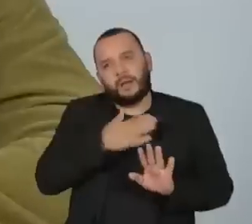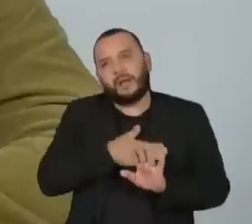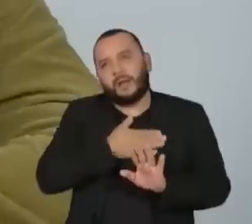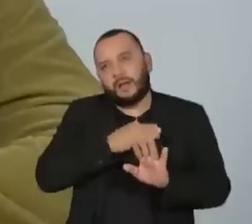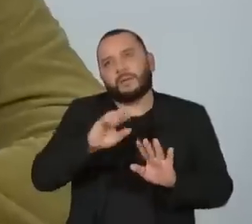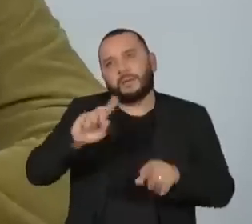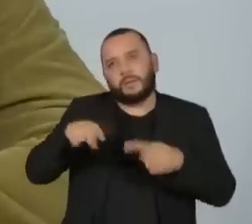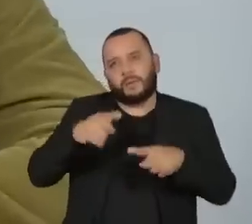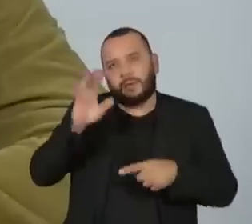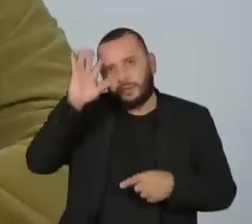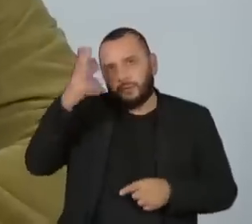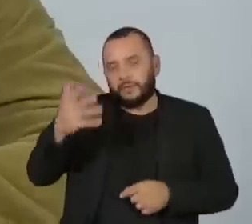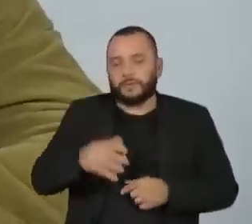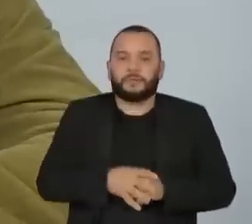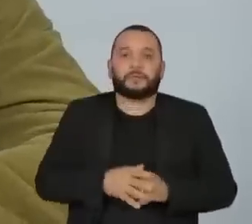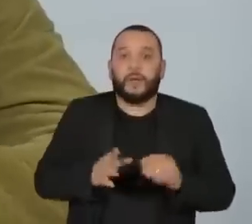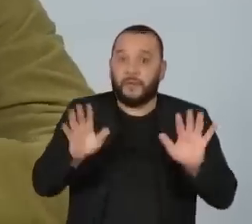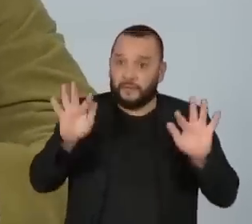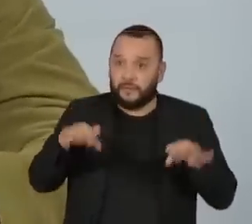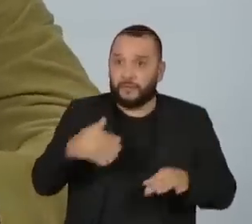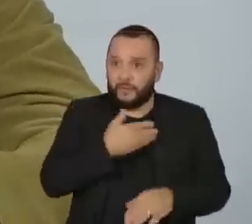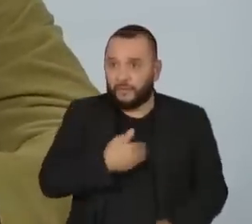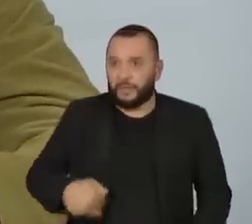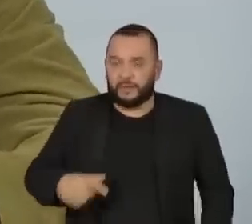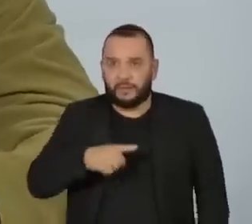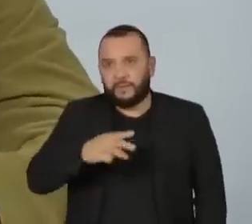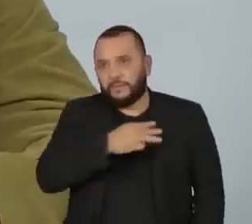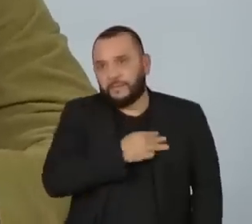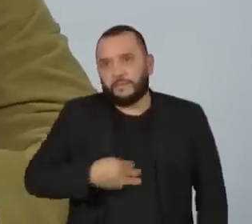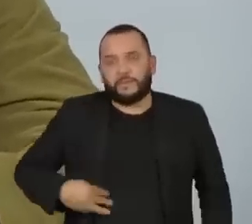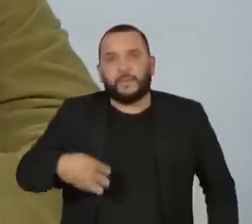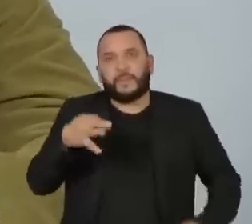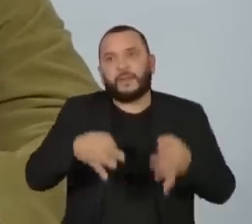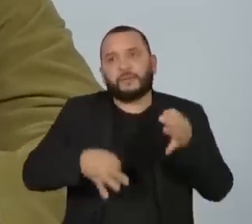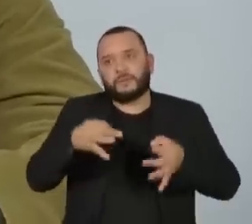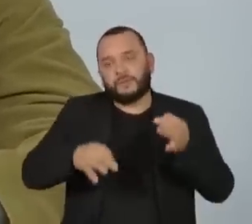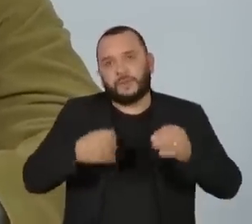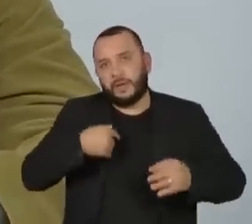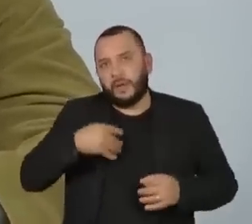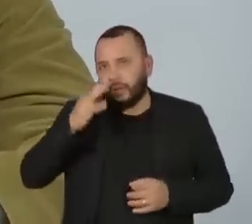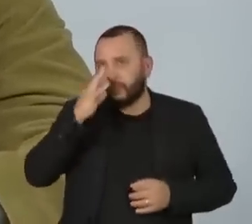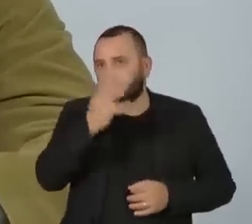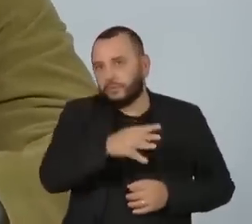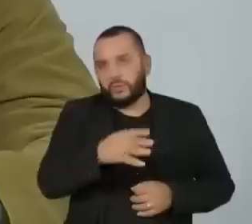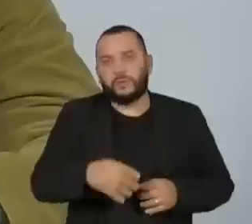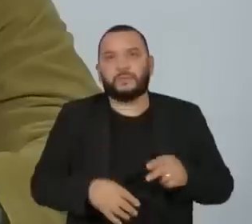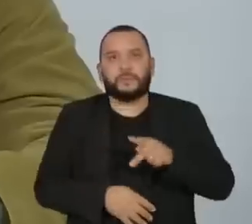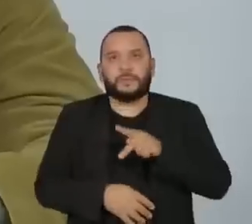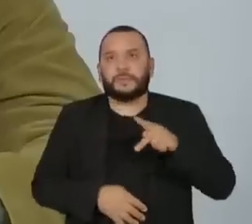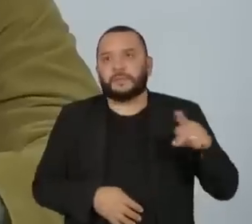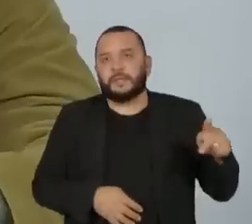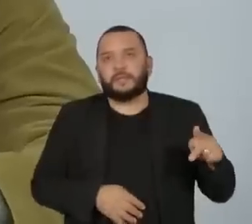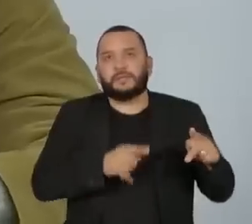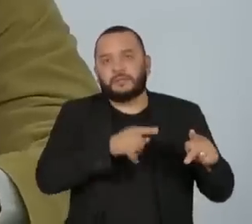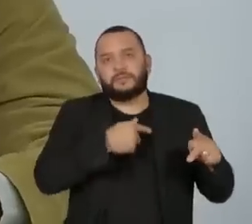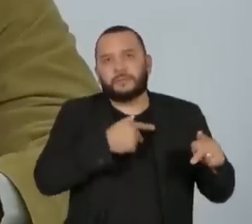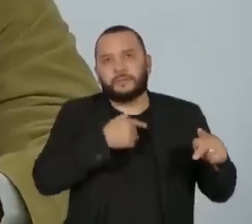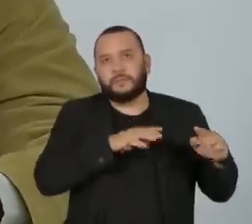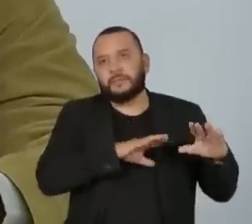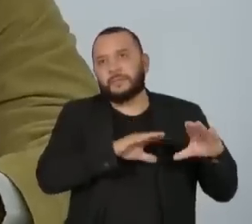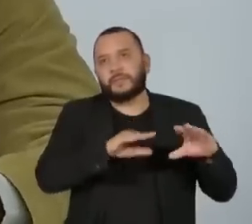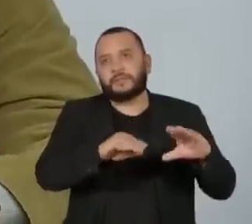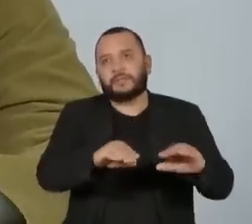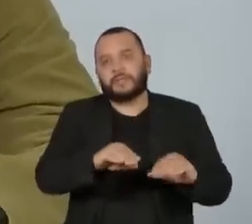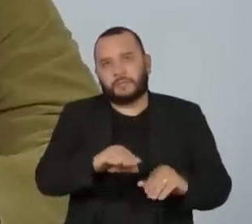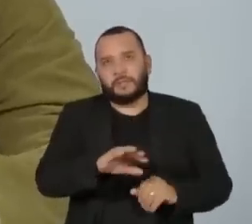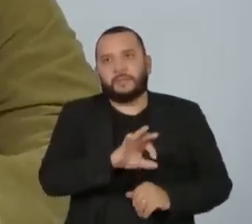Ministro, a gente está no fim de um governo que teve um ministro da Justiça que acusou o presidente da República de interferir politicamente na Polícia